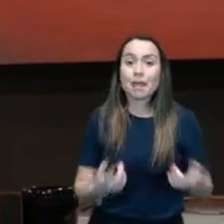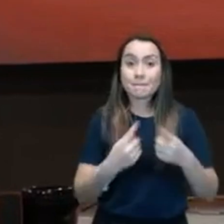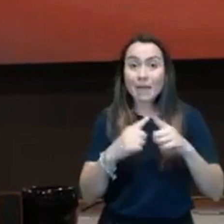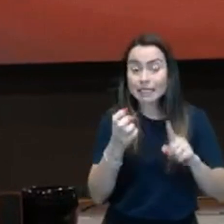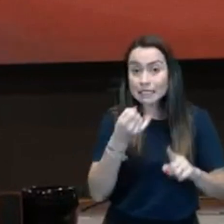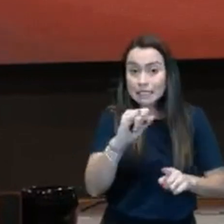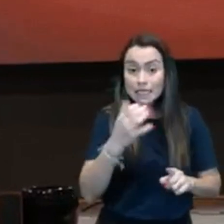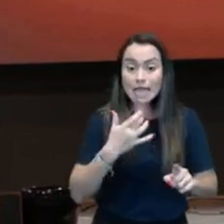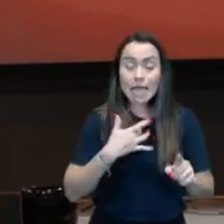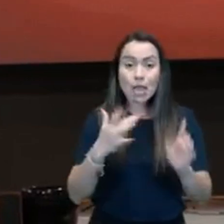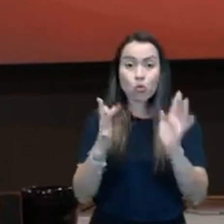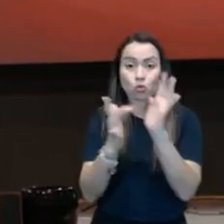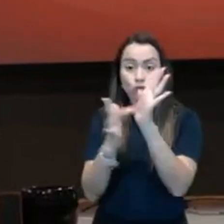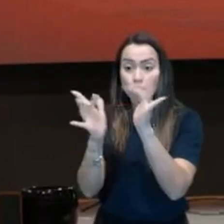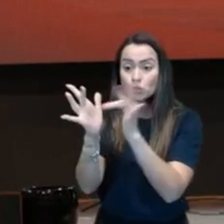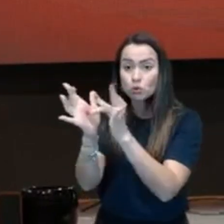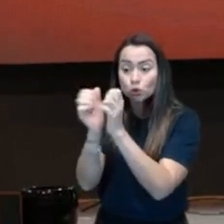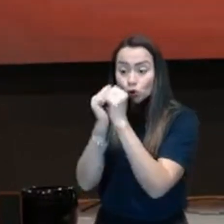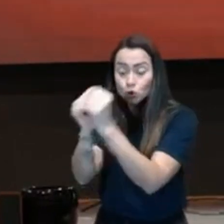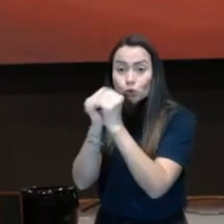mas eu vou encontrar a cura em Jesus.